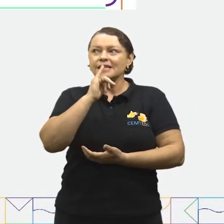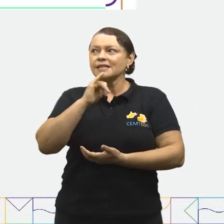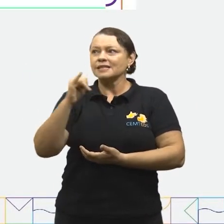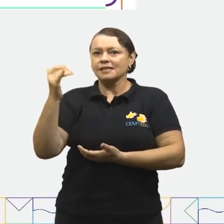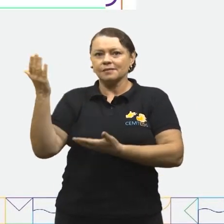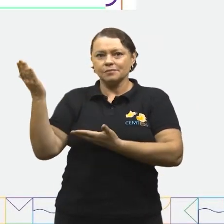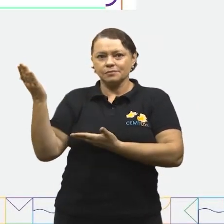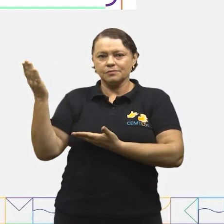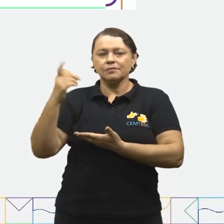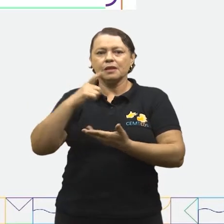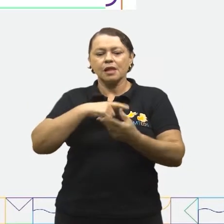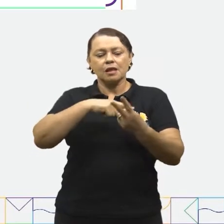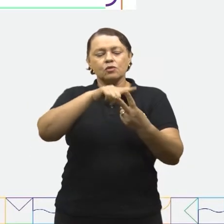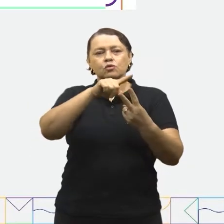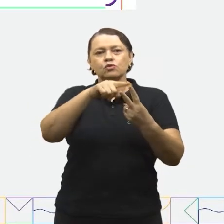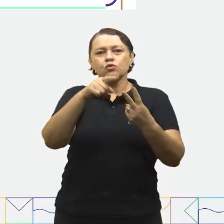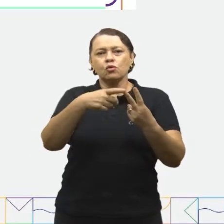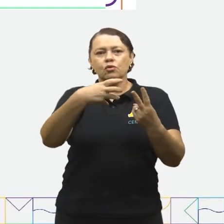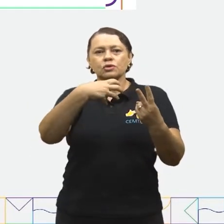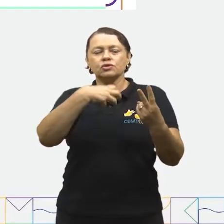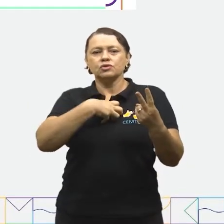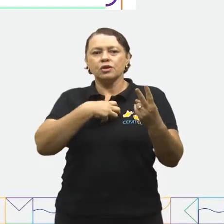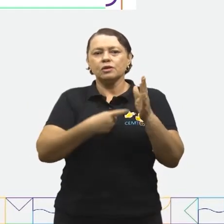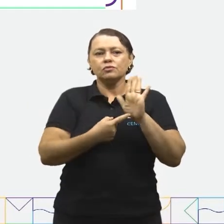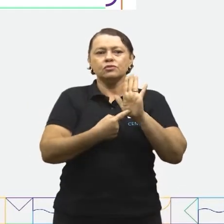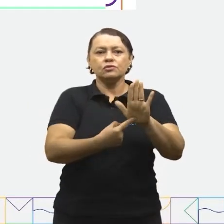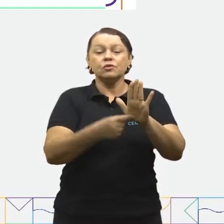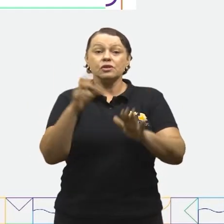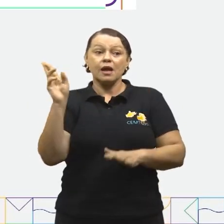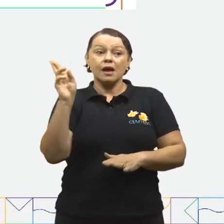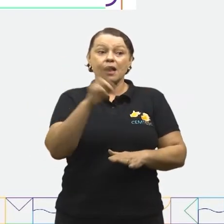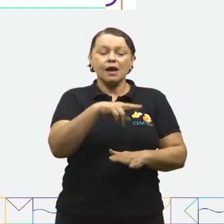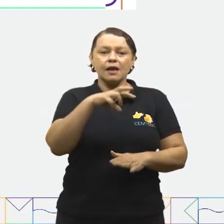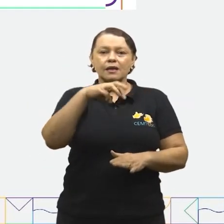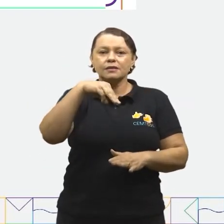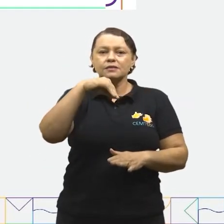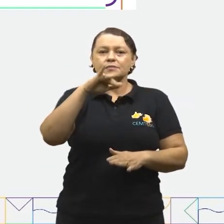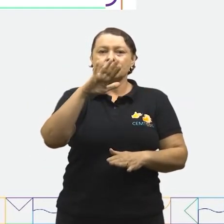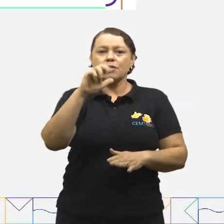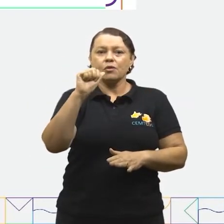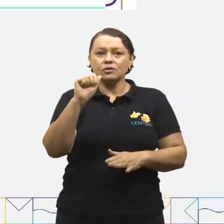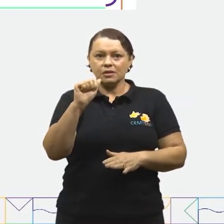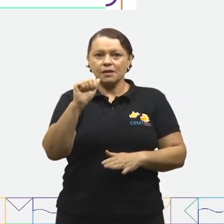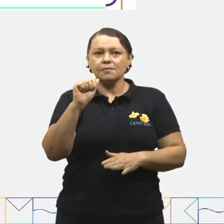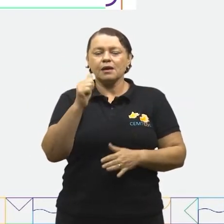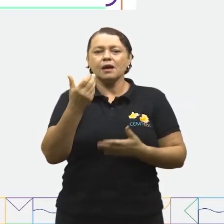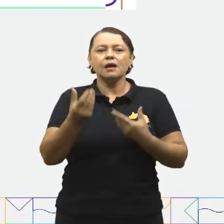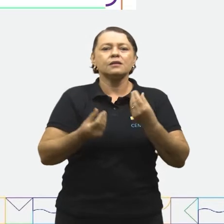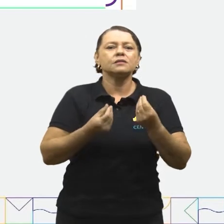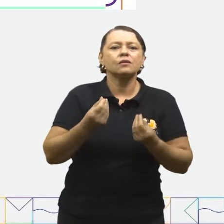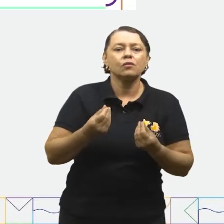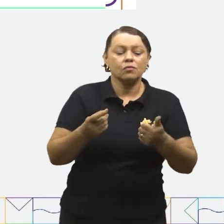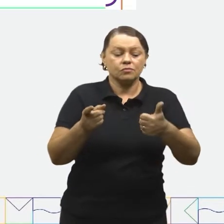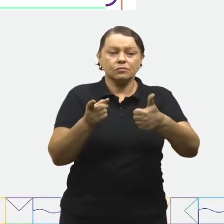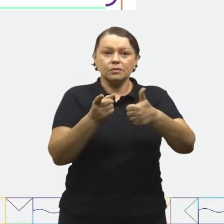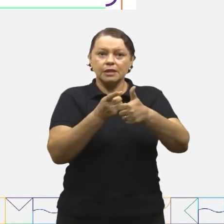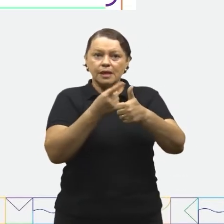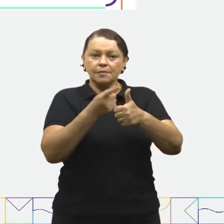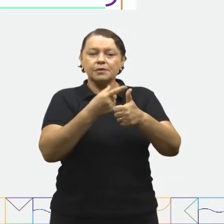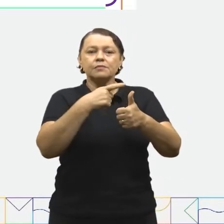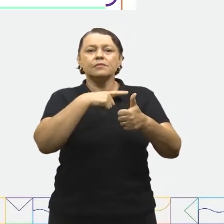formas de indicar a resposta de Márcia. E essas duas formas estão corretas. Na primeira opção,